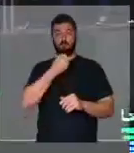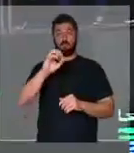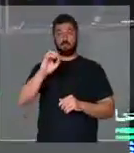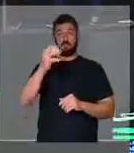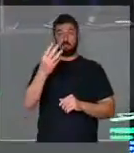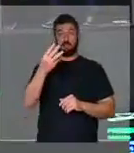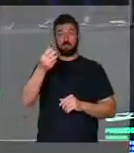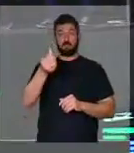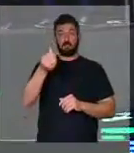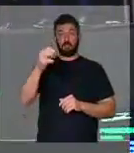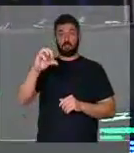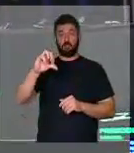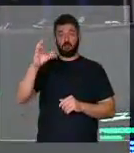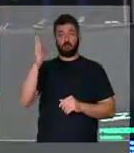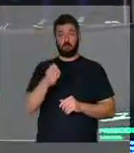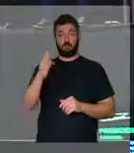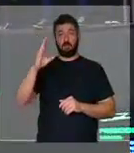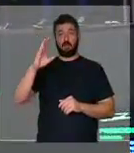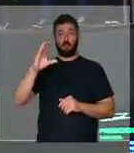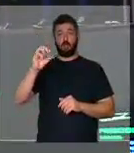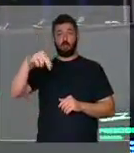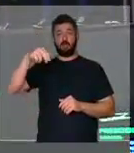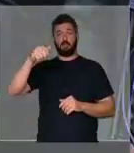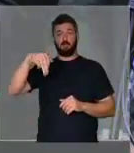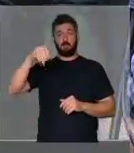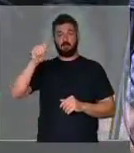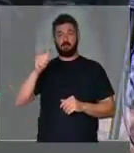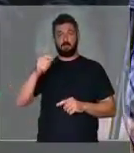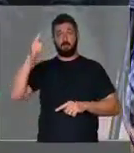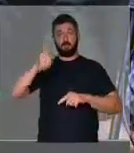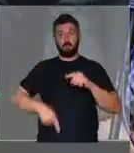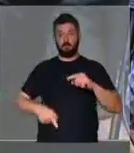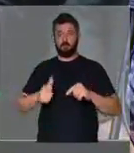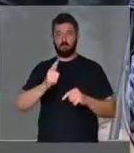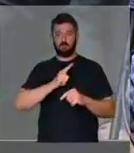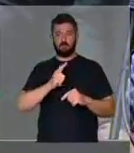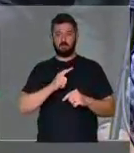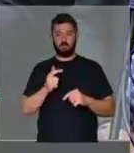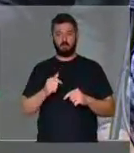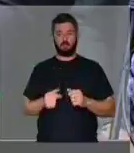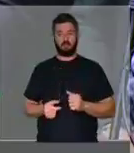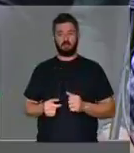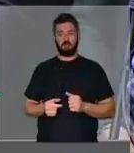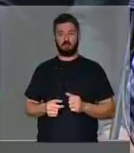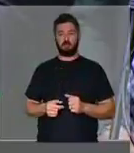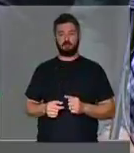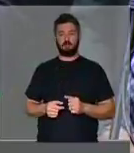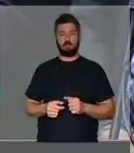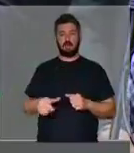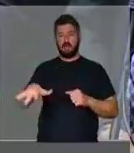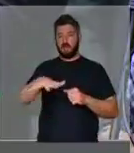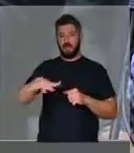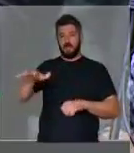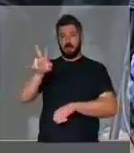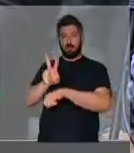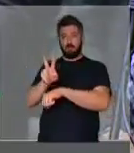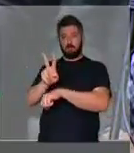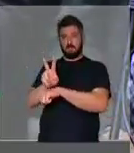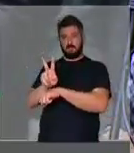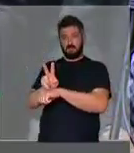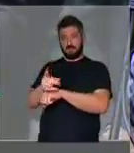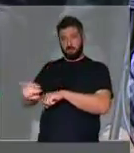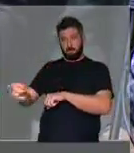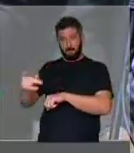369 do CONAMA, que proíbe supressão de área de preservação